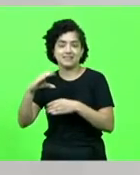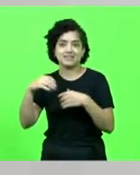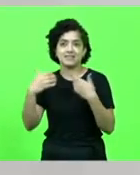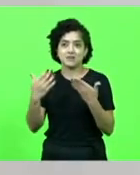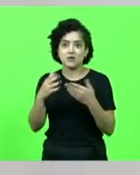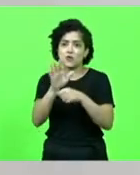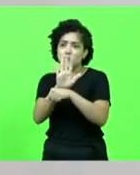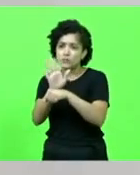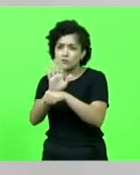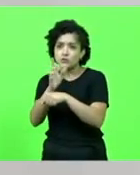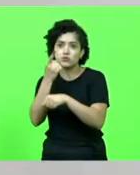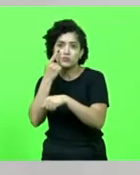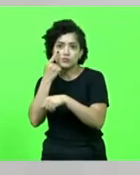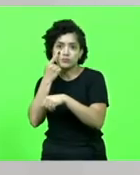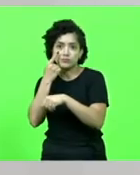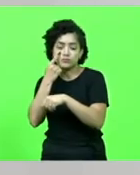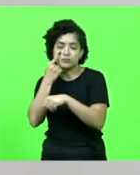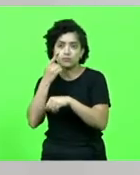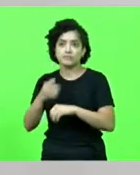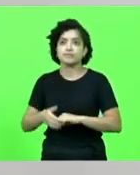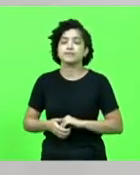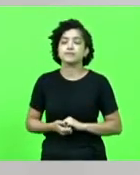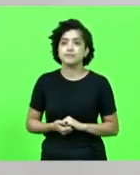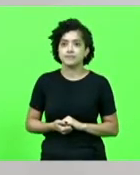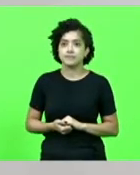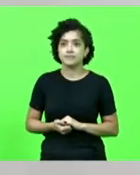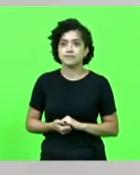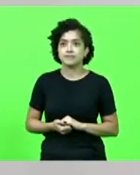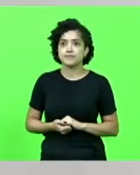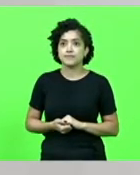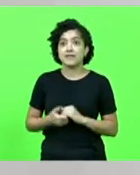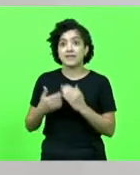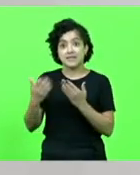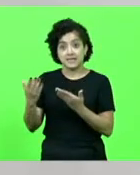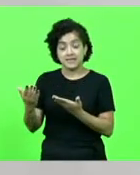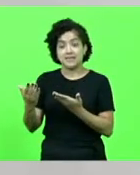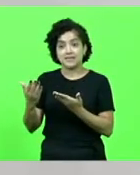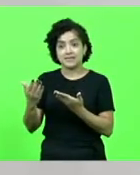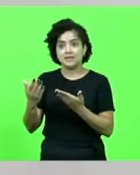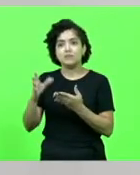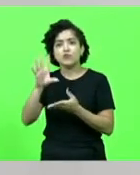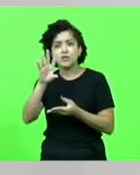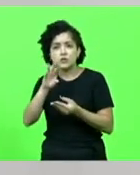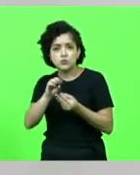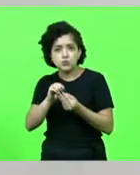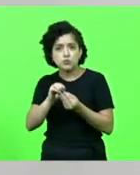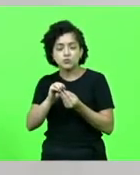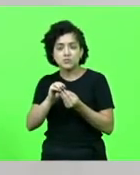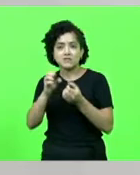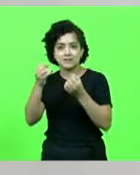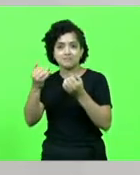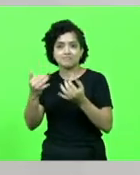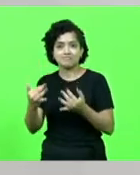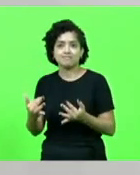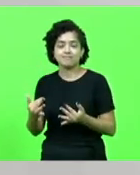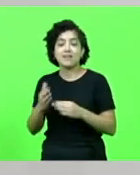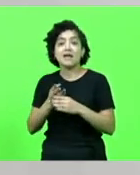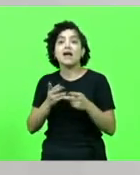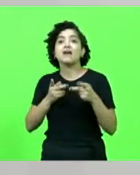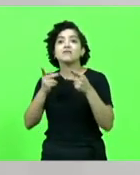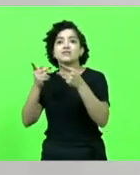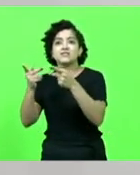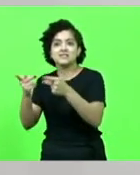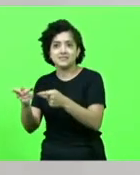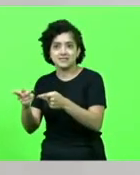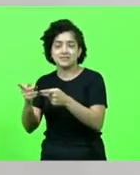vídeo, eu acho que a assessoria pode disponibilizar, e, por favor, um vídeo que resume um pouquinho do que foi essa nossa visita ao